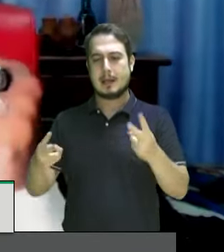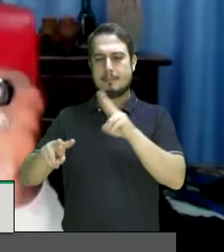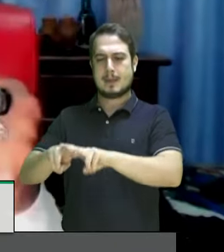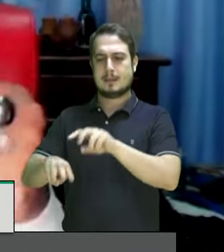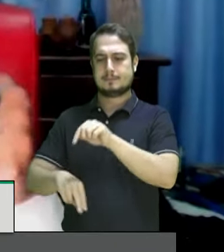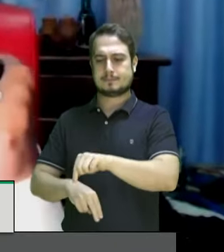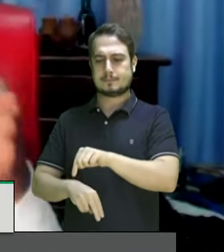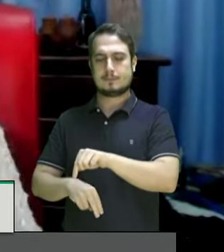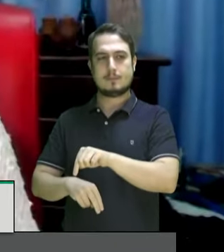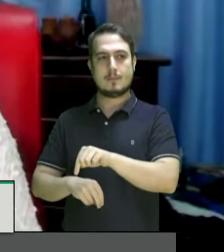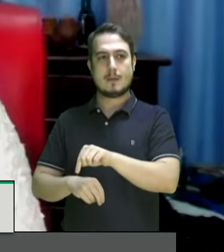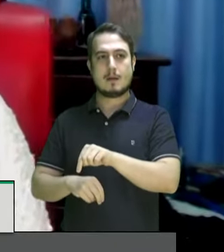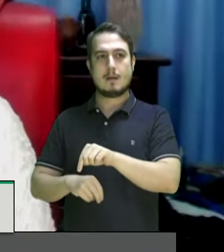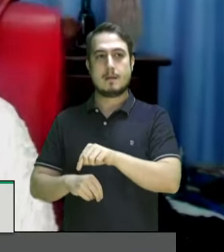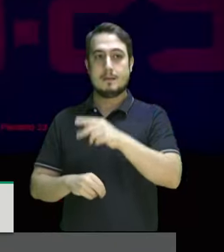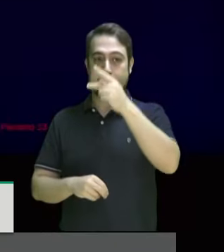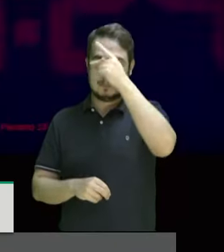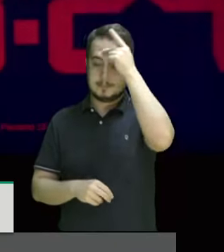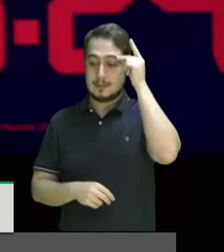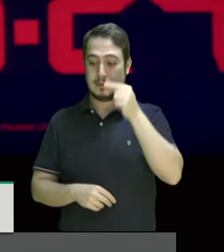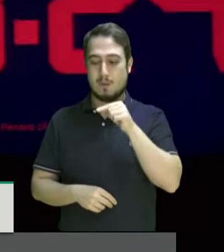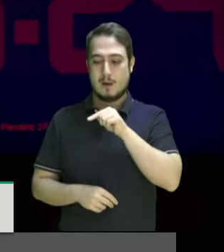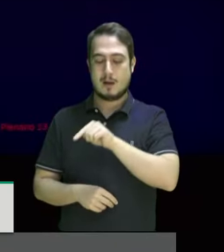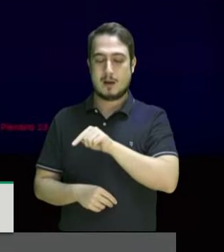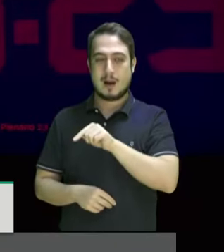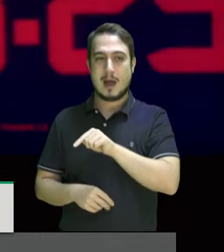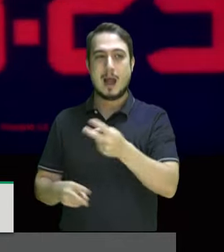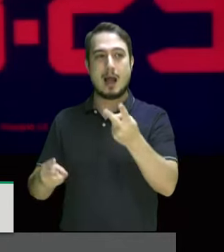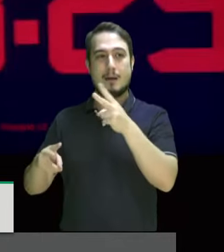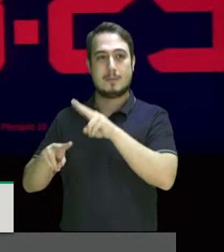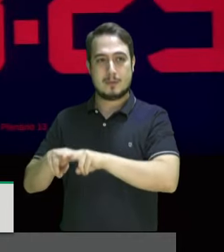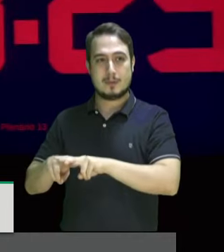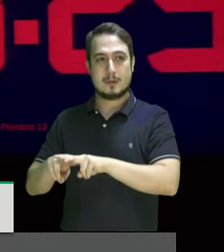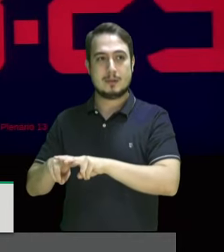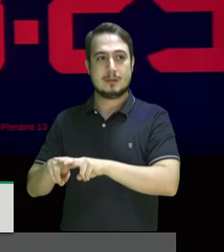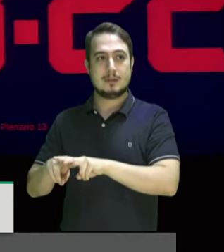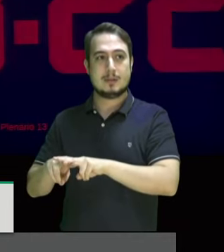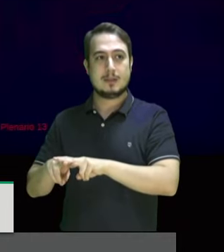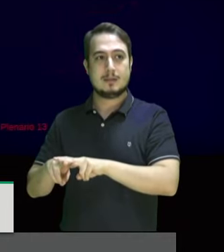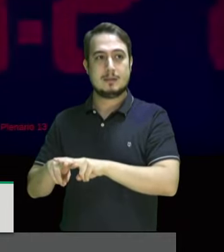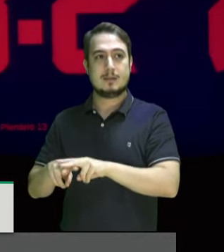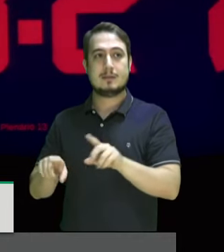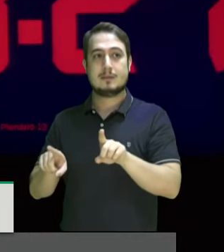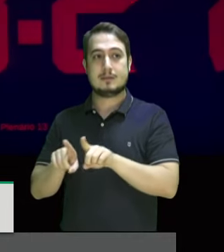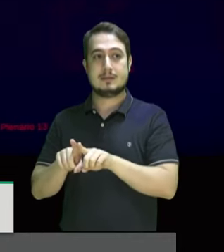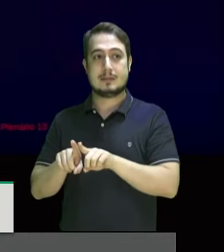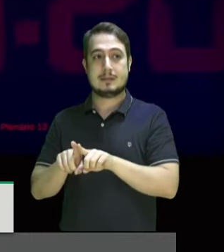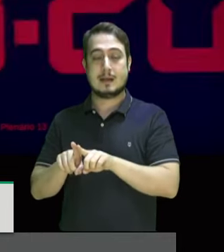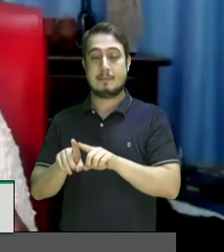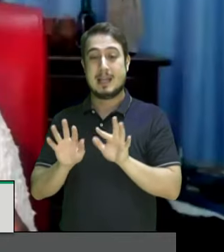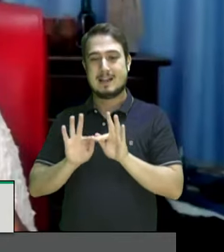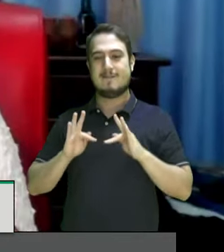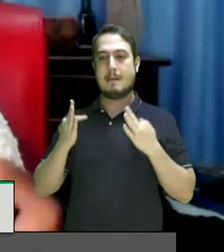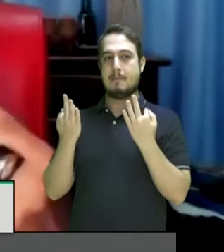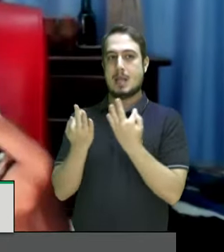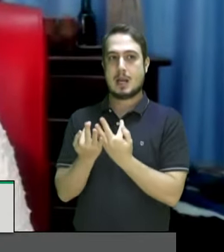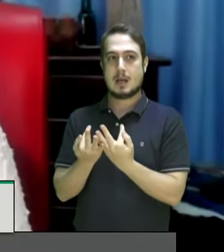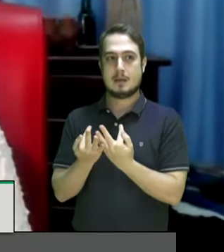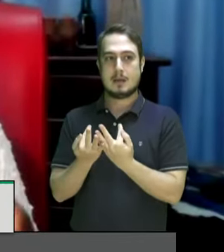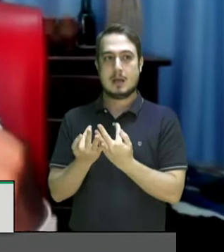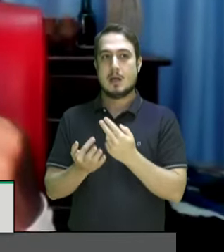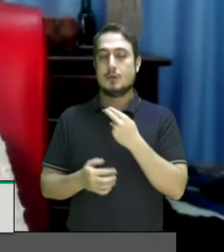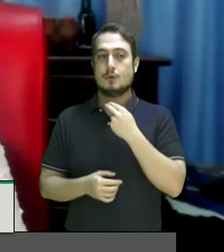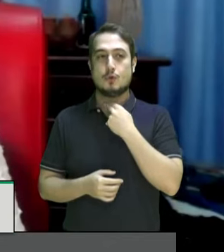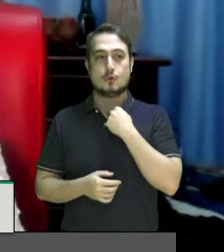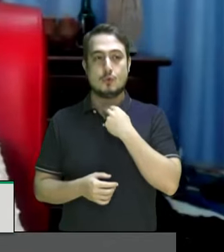das pessoas que estão lá nas prisões já estou concluindo e o encarceramento da família eu não